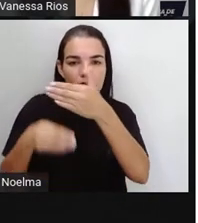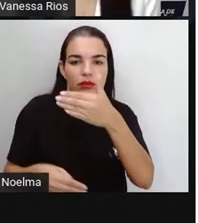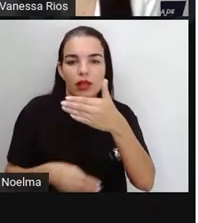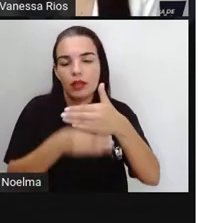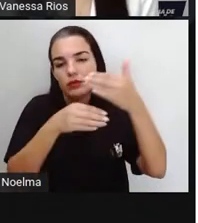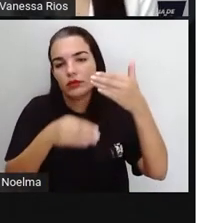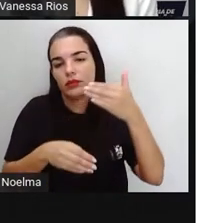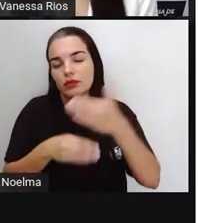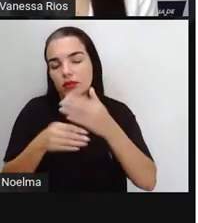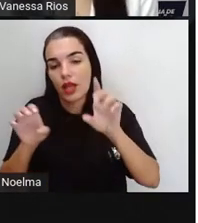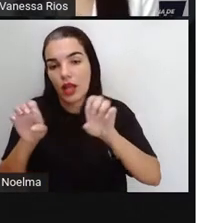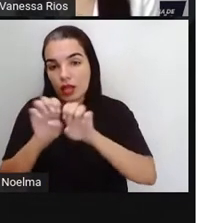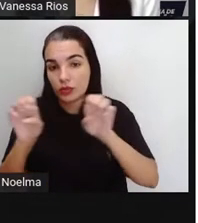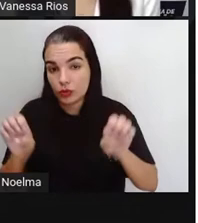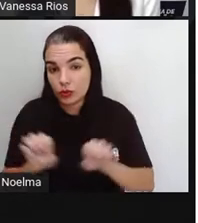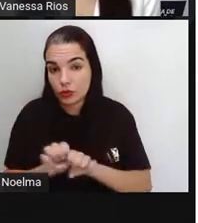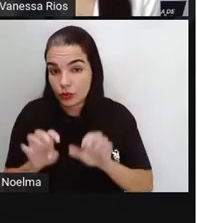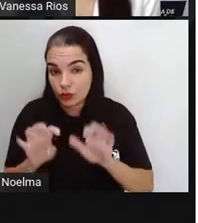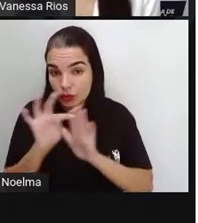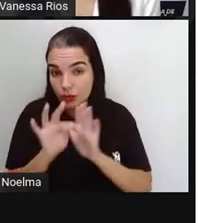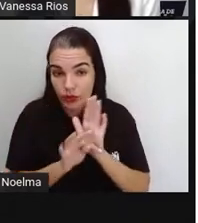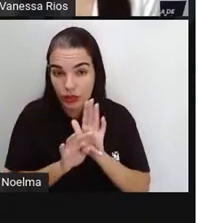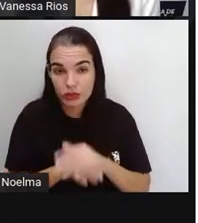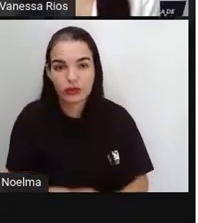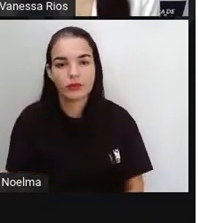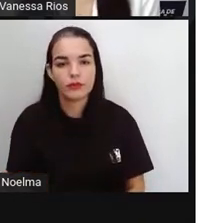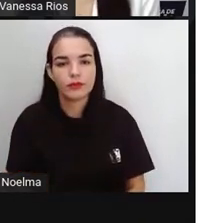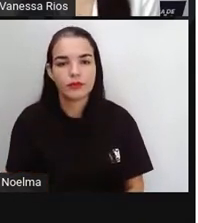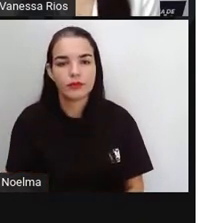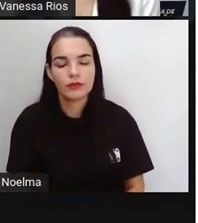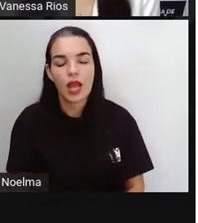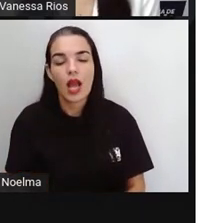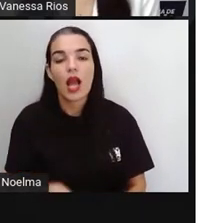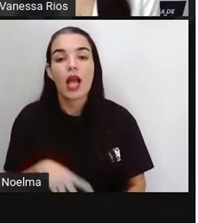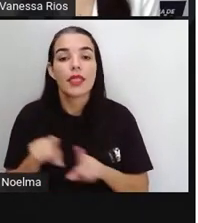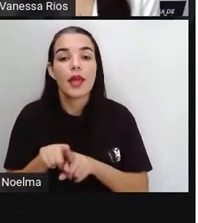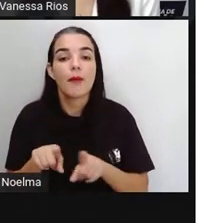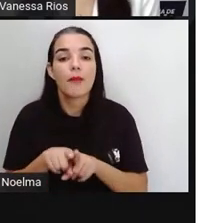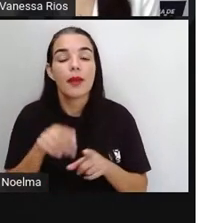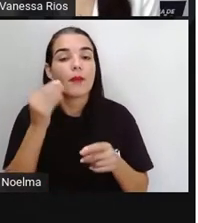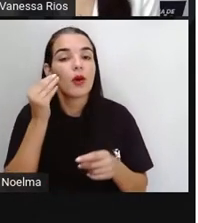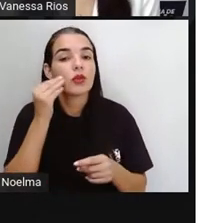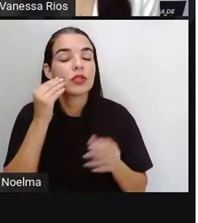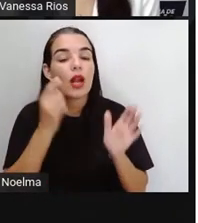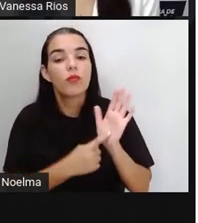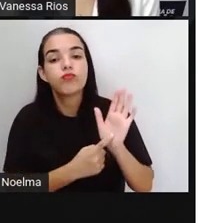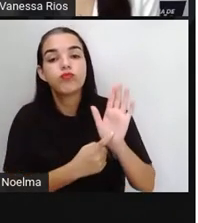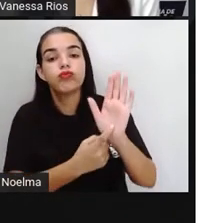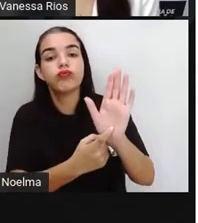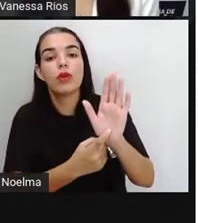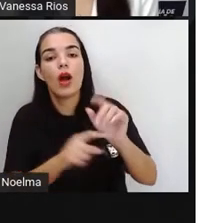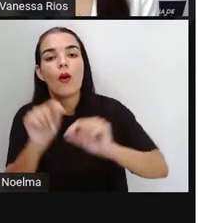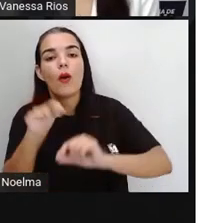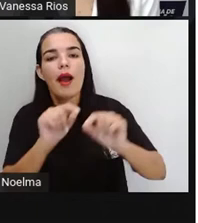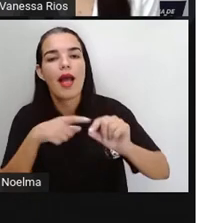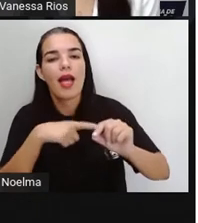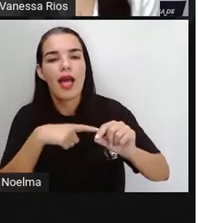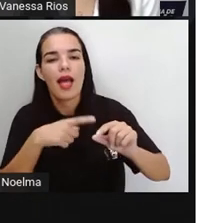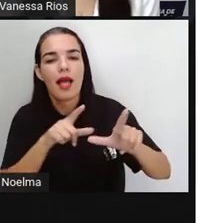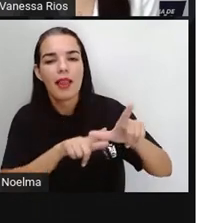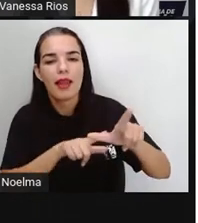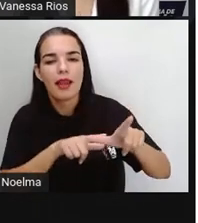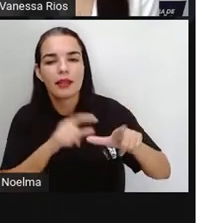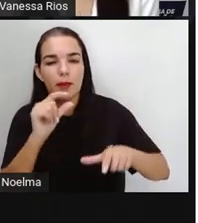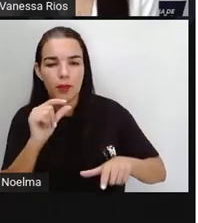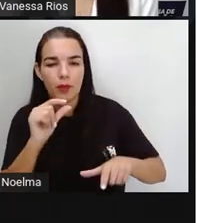da estrutura do texto. A pró gostaria de destacar aqui junto com vocês, não é? Essa parte que também está em